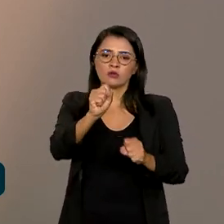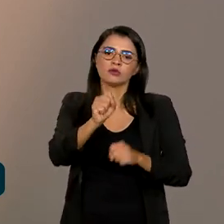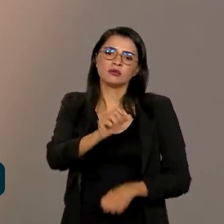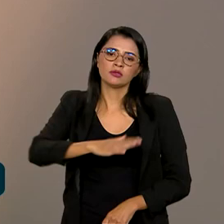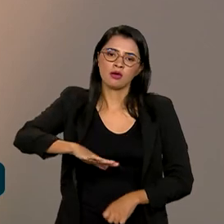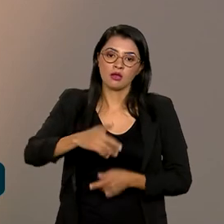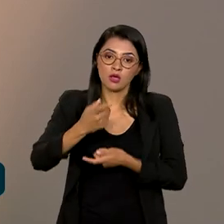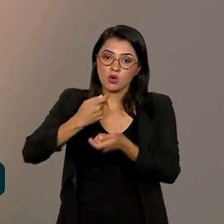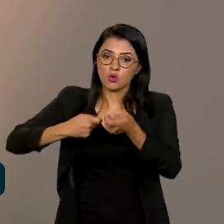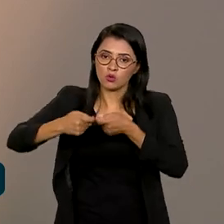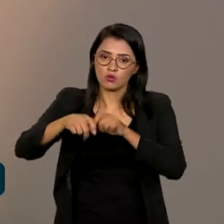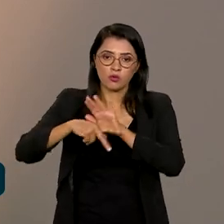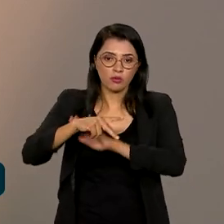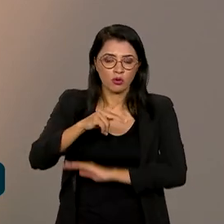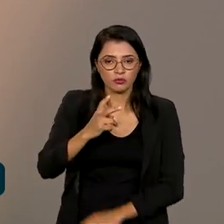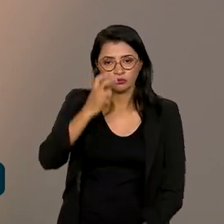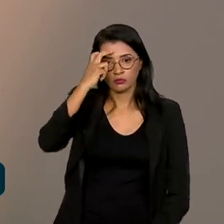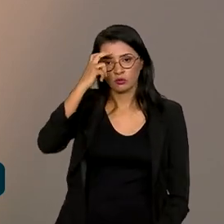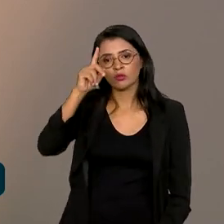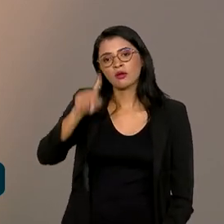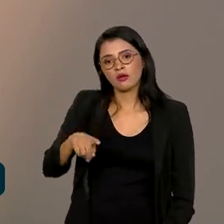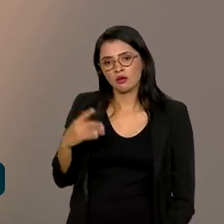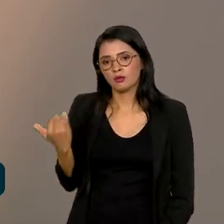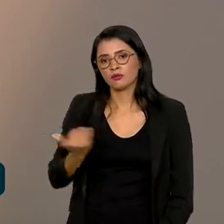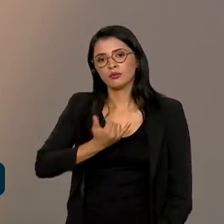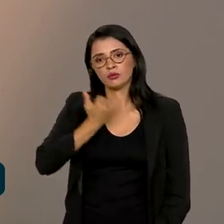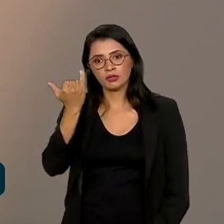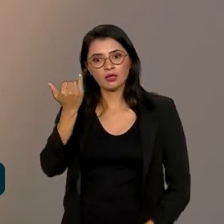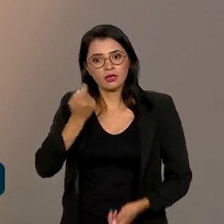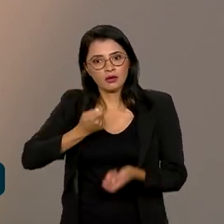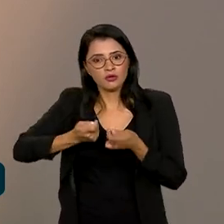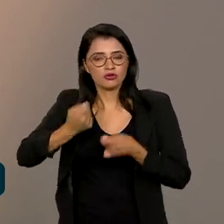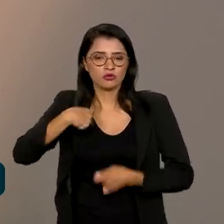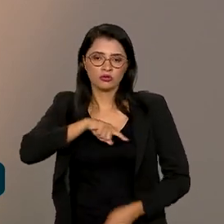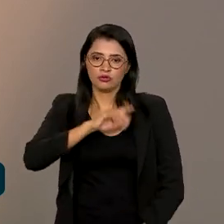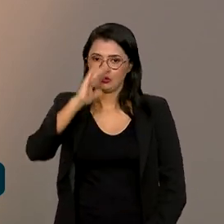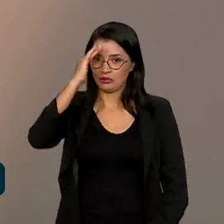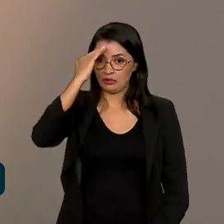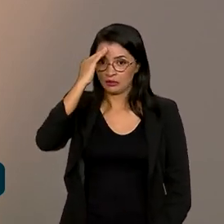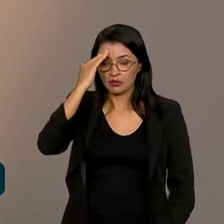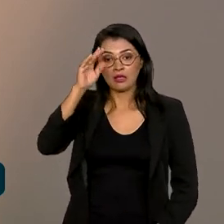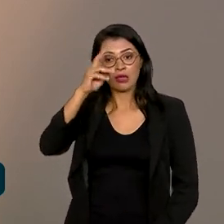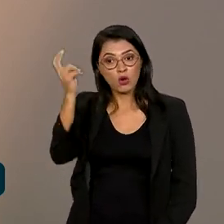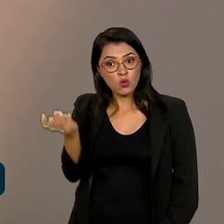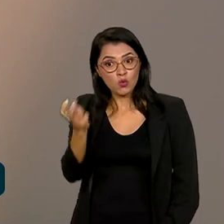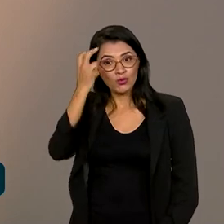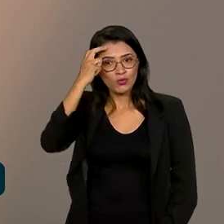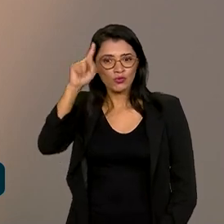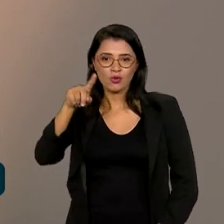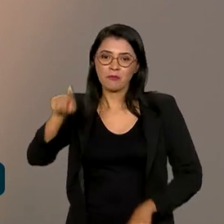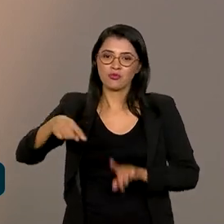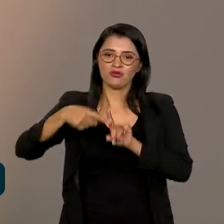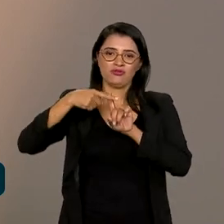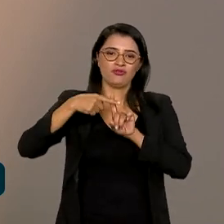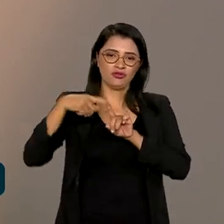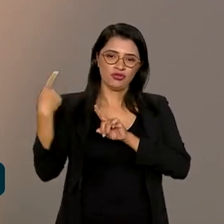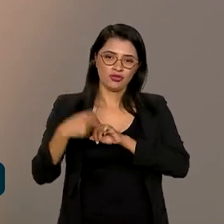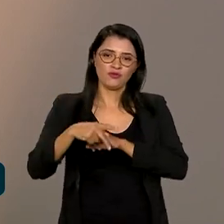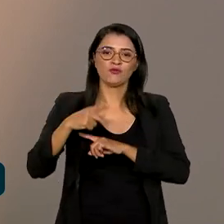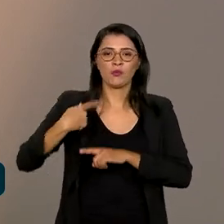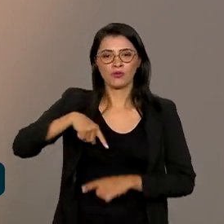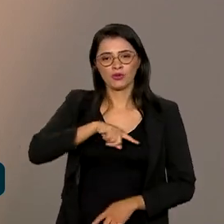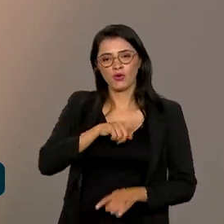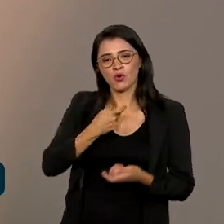setor econômico da cultura. É muito importante isso, a gente entender que a cultura do nosso Brasil é um ativo positivo para a nossa